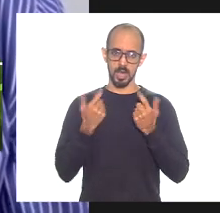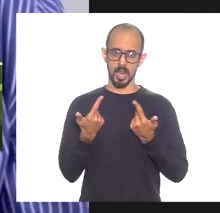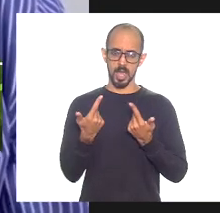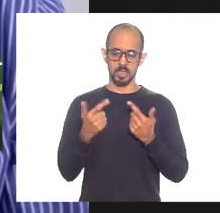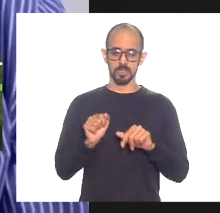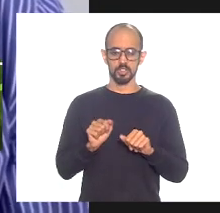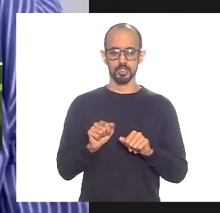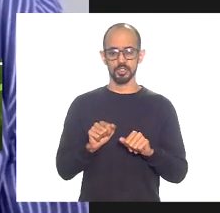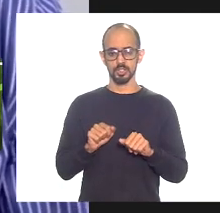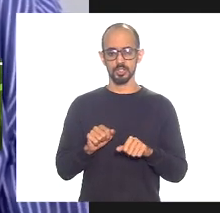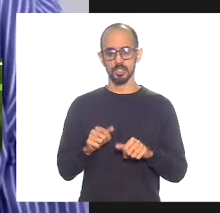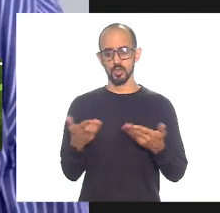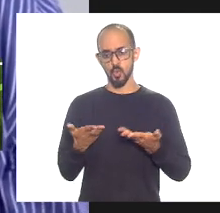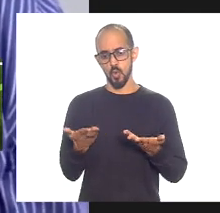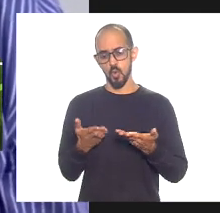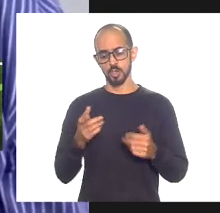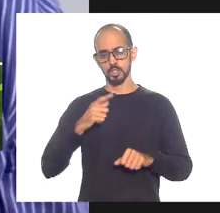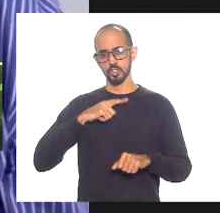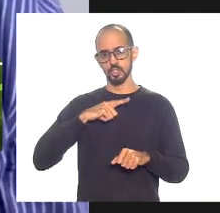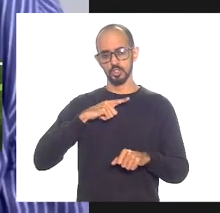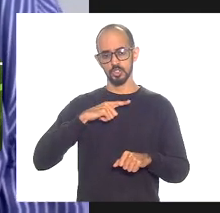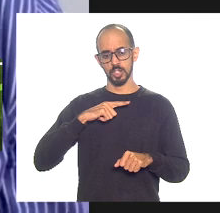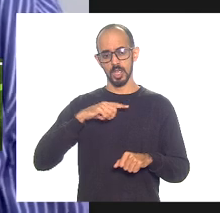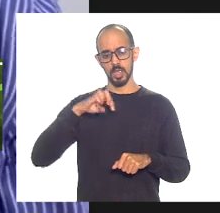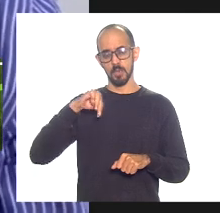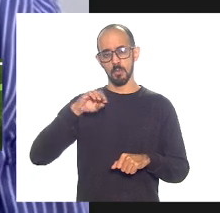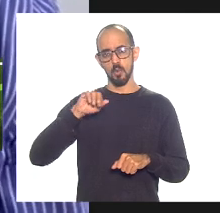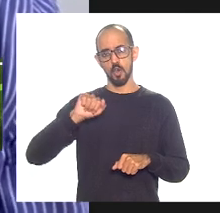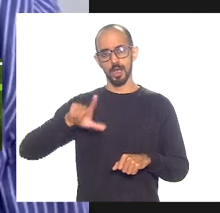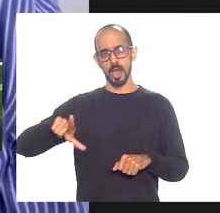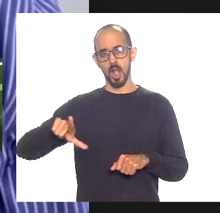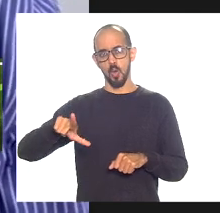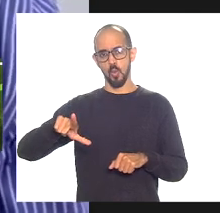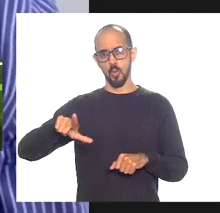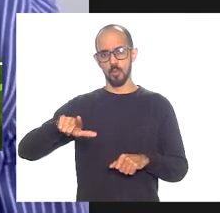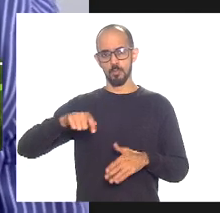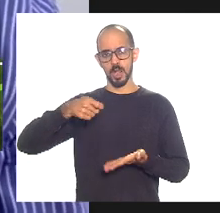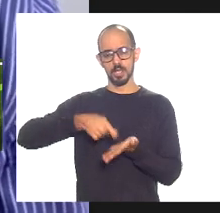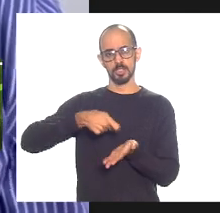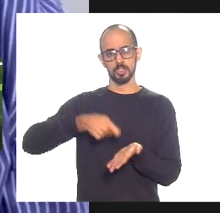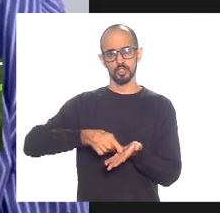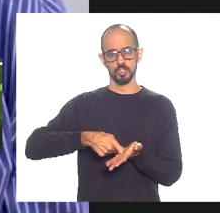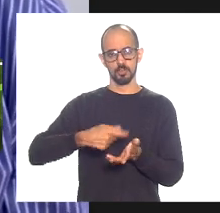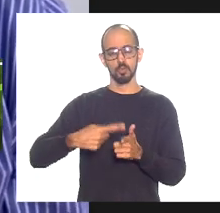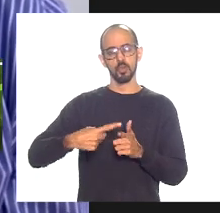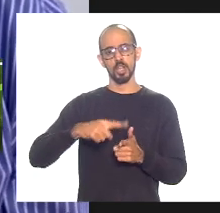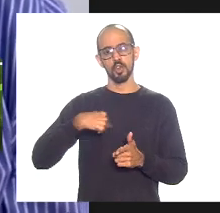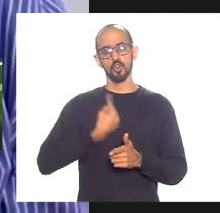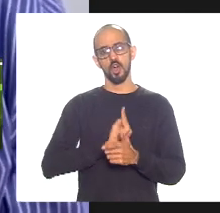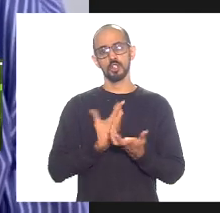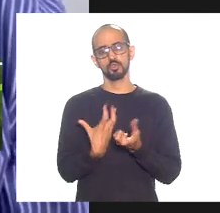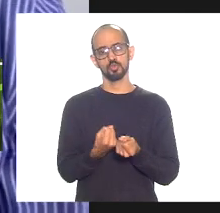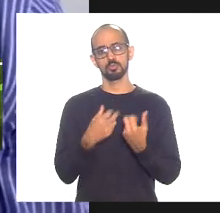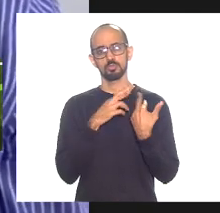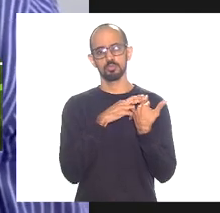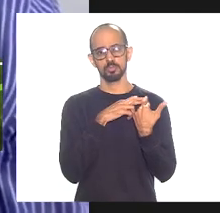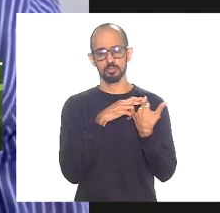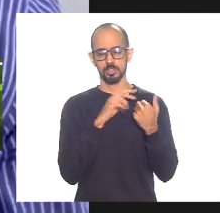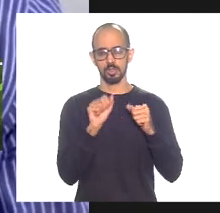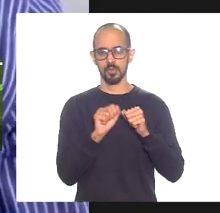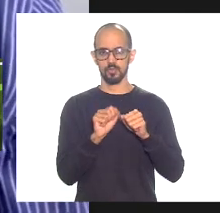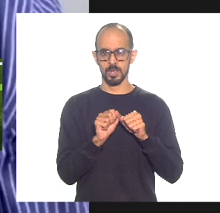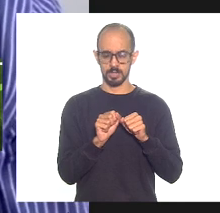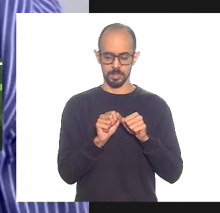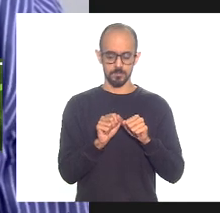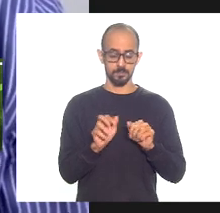a Assembleia hoje ela tem moral para cobrar por conta de estar fazendo o dever de casa isso aí eu não tenho nenhuma dúvida agora o